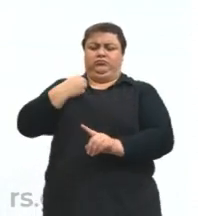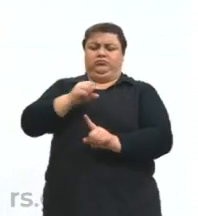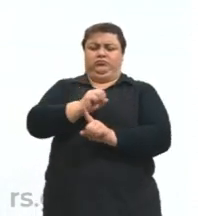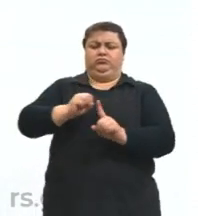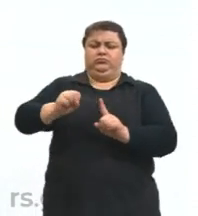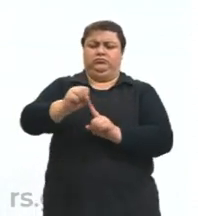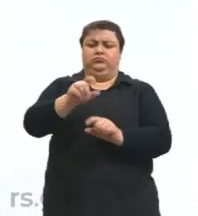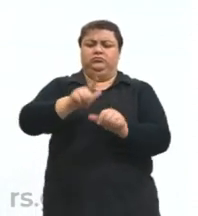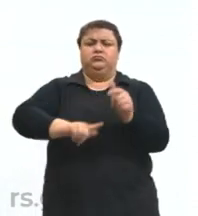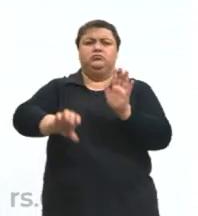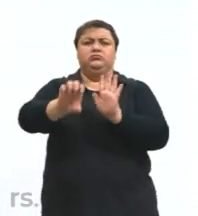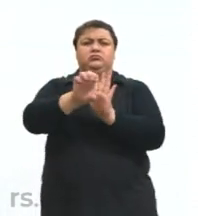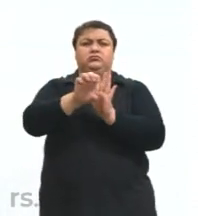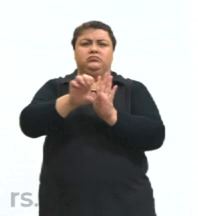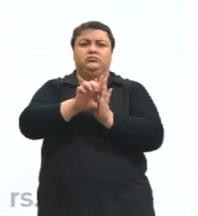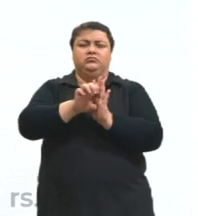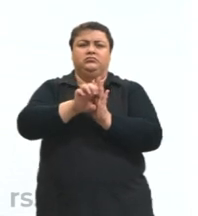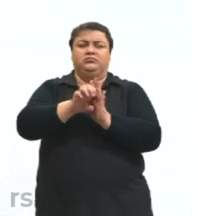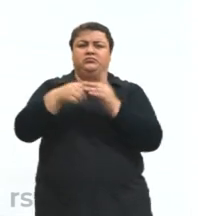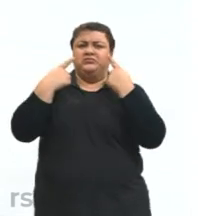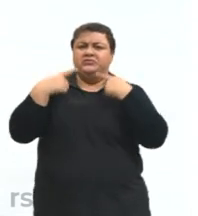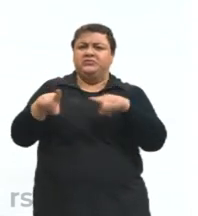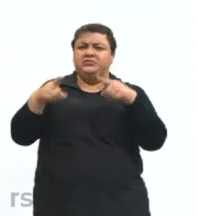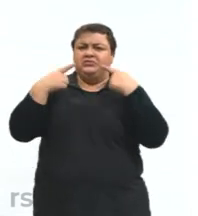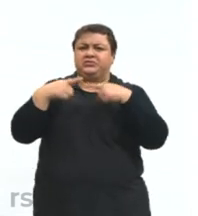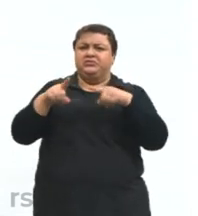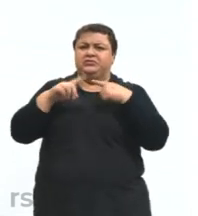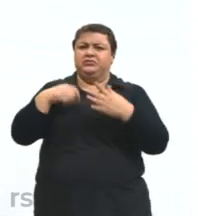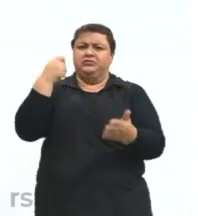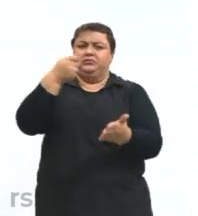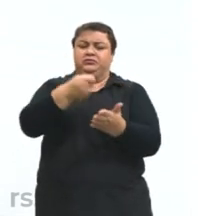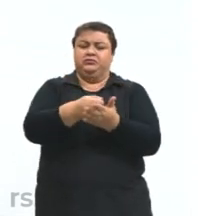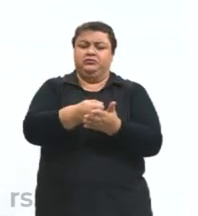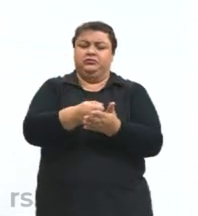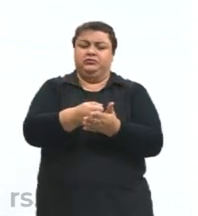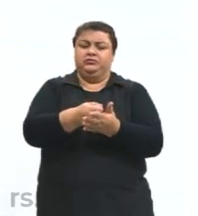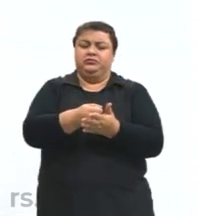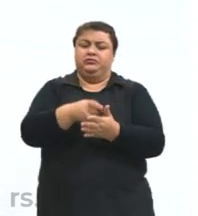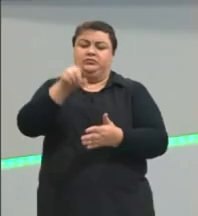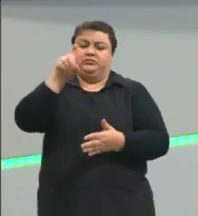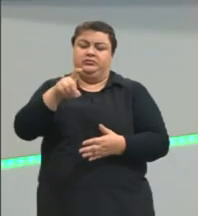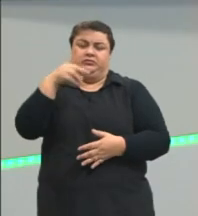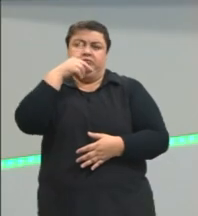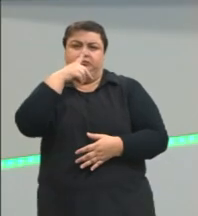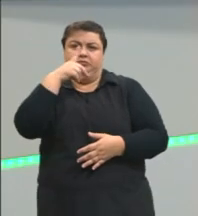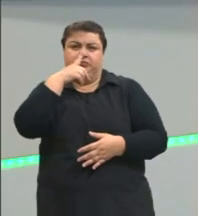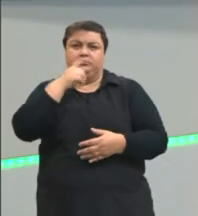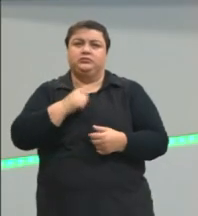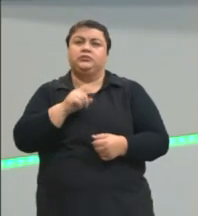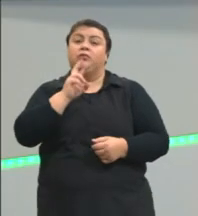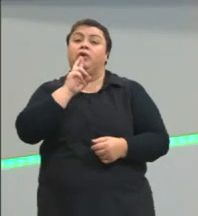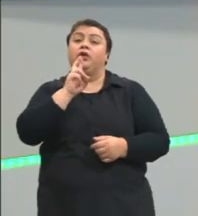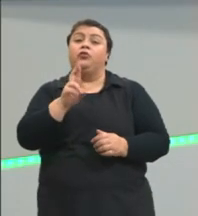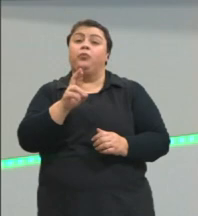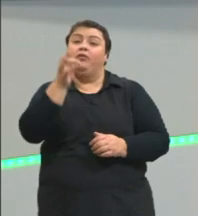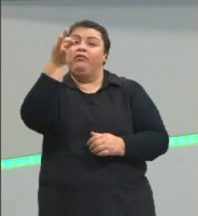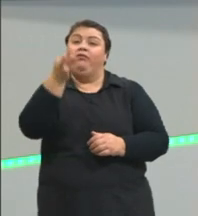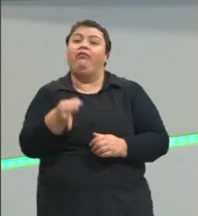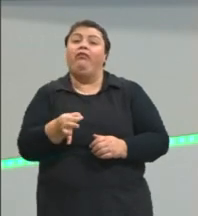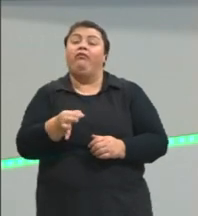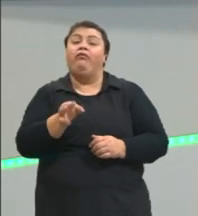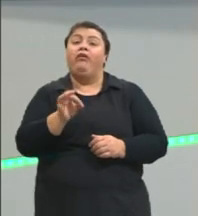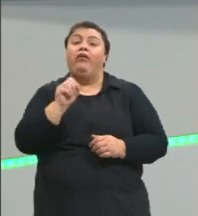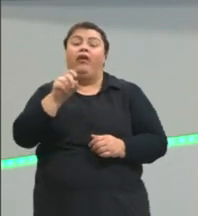letra E criticar as obrigações da maternidade a nossa resposta correta aqui nesse caso